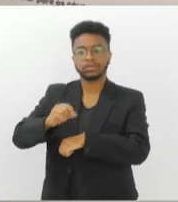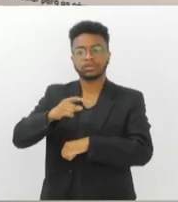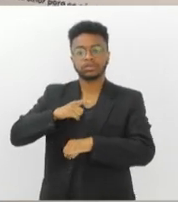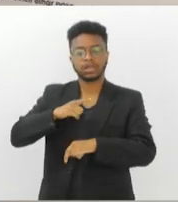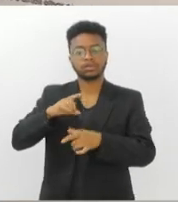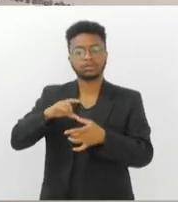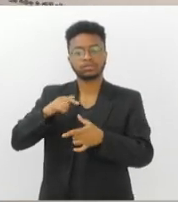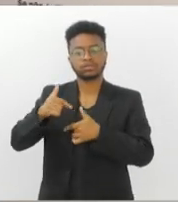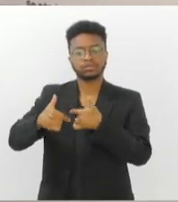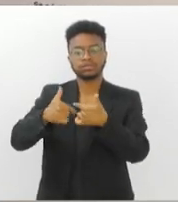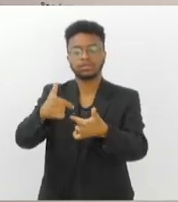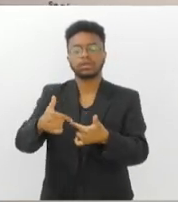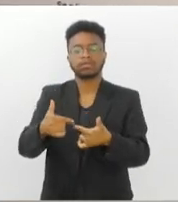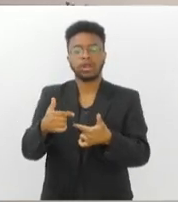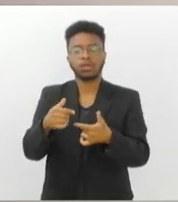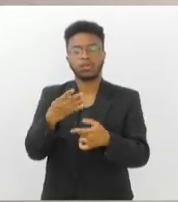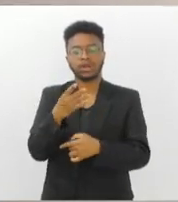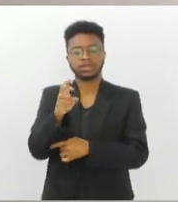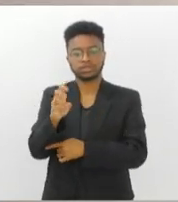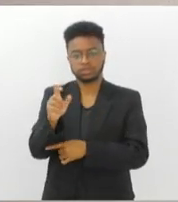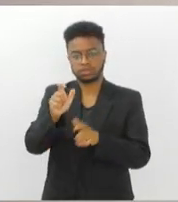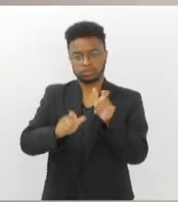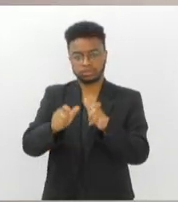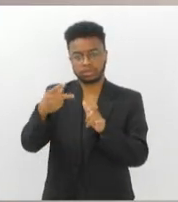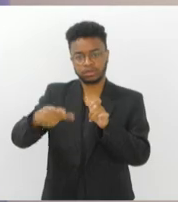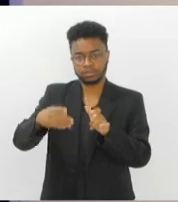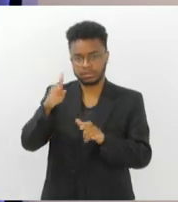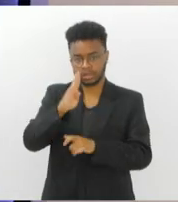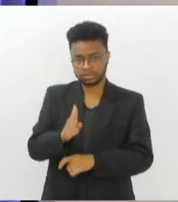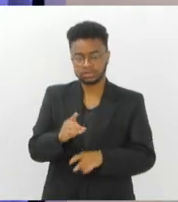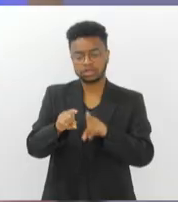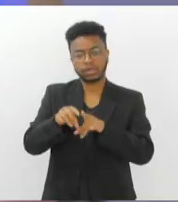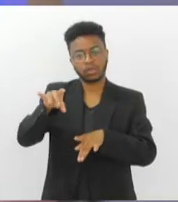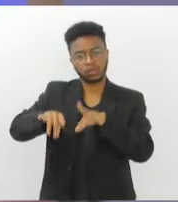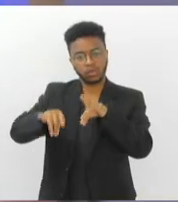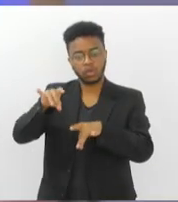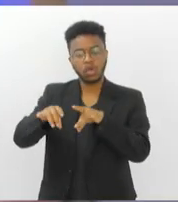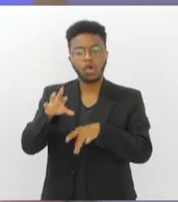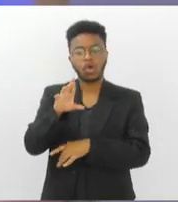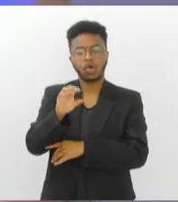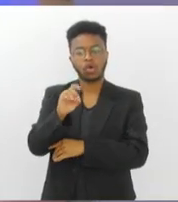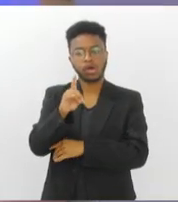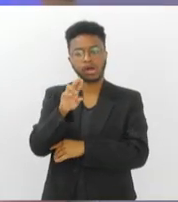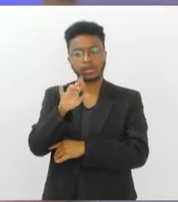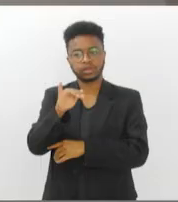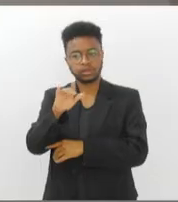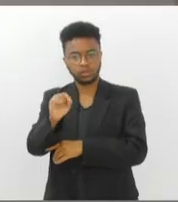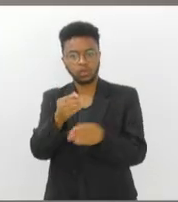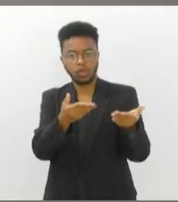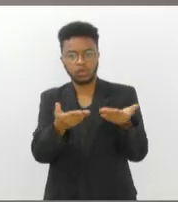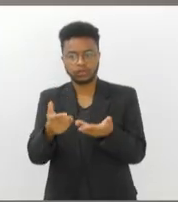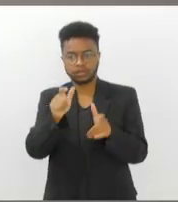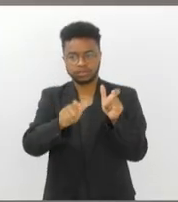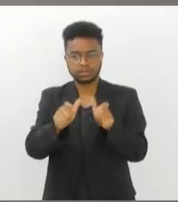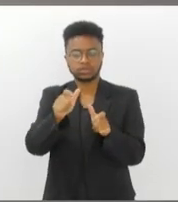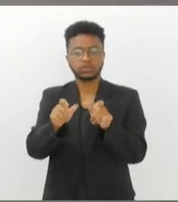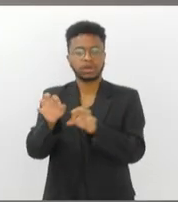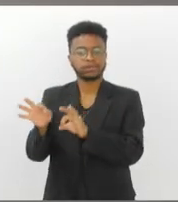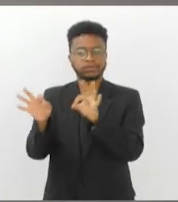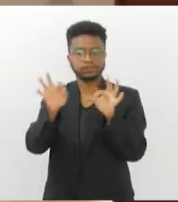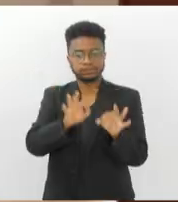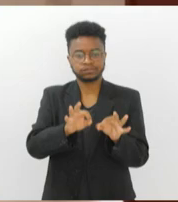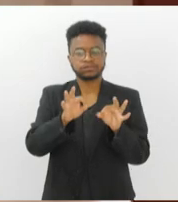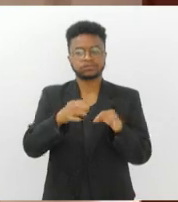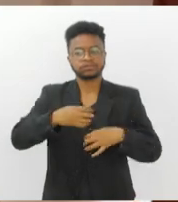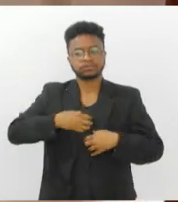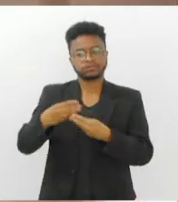brasileiros e tem curadoria de Rodrigo Franco, convida o público a uma imersão reflexiva e sensorial, apresentando uma